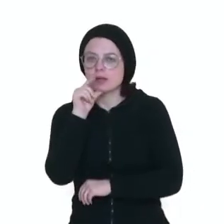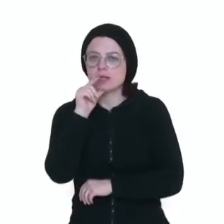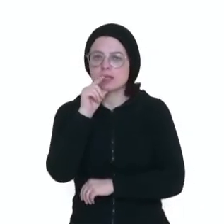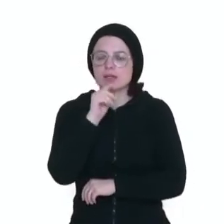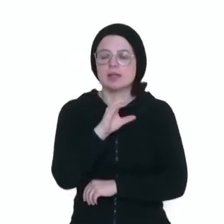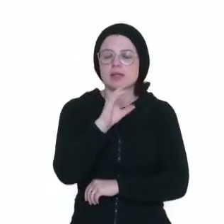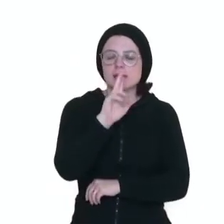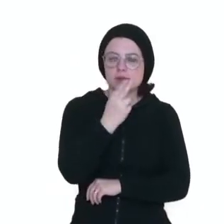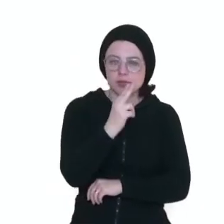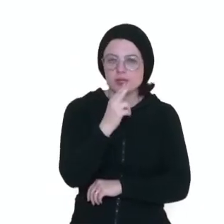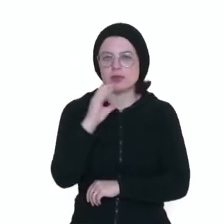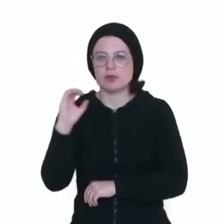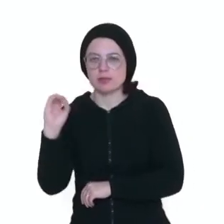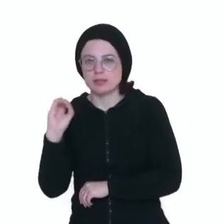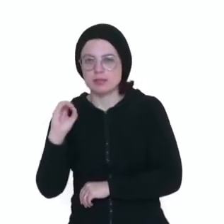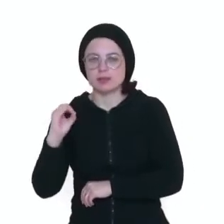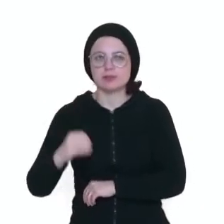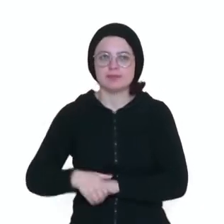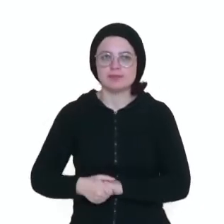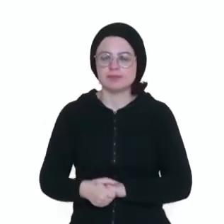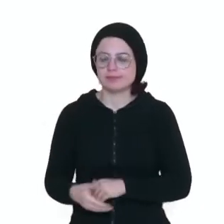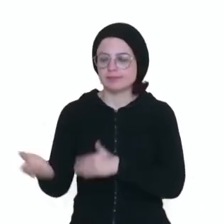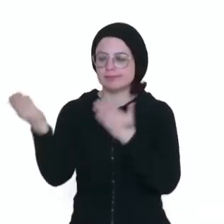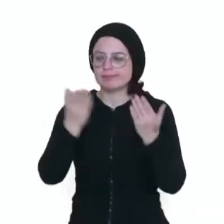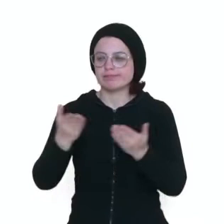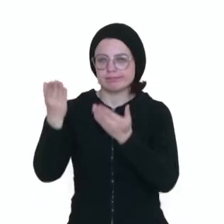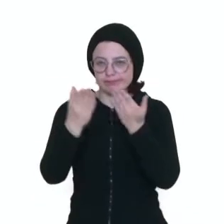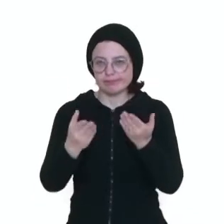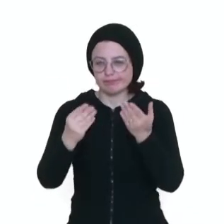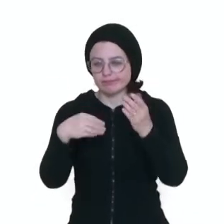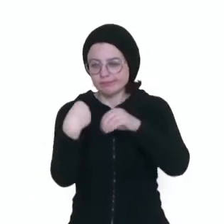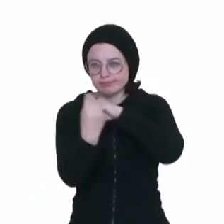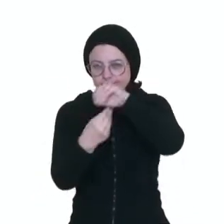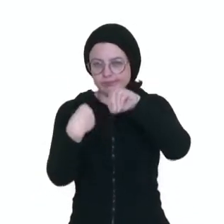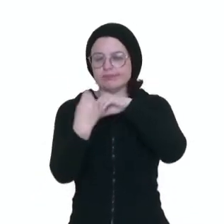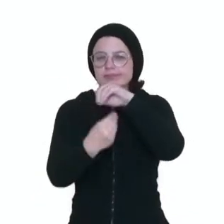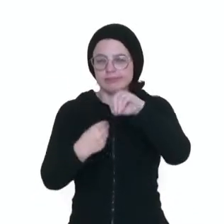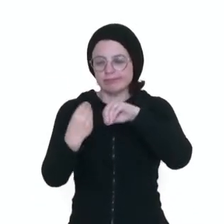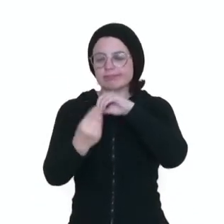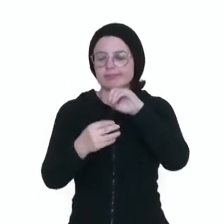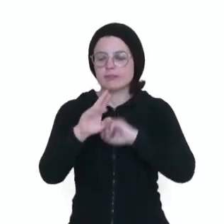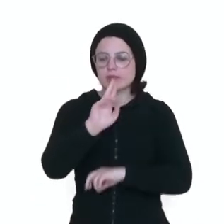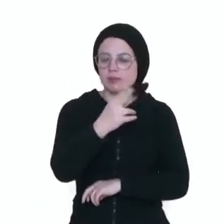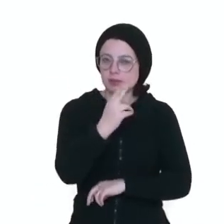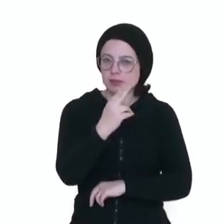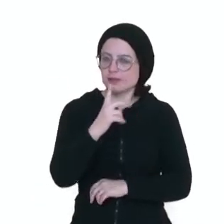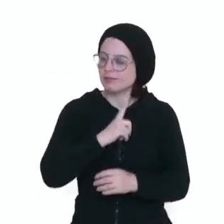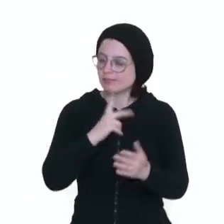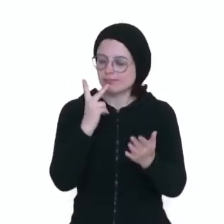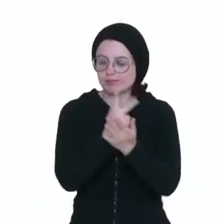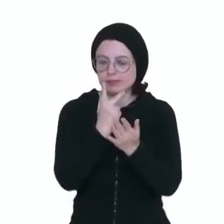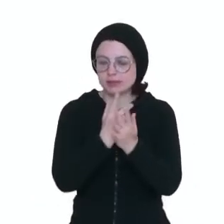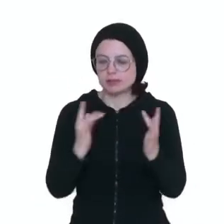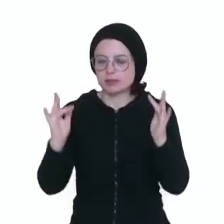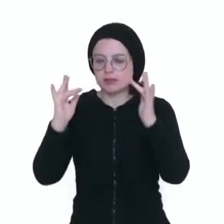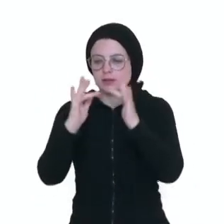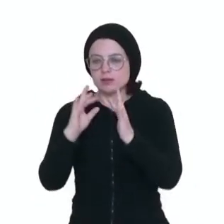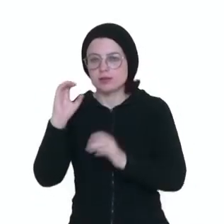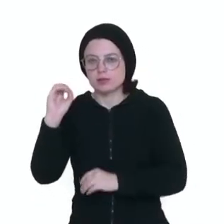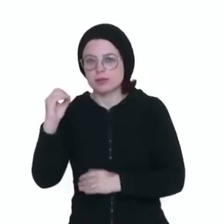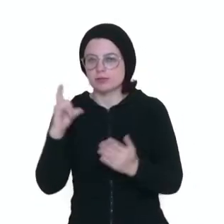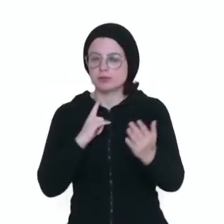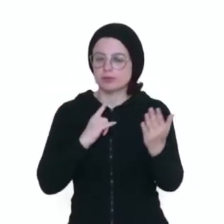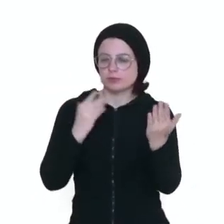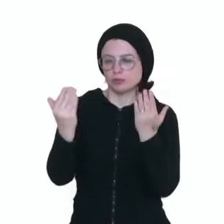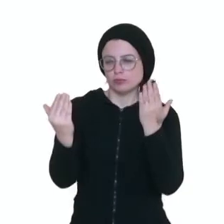oxigênio. Proust verificou que nessa reação de formação da água, o hidrogênio sempre reage com o oxigênio em uma proporção